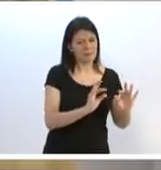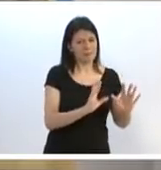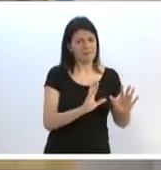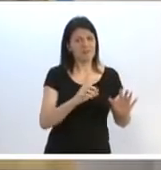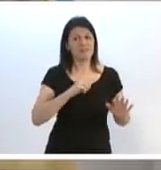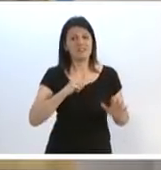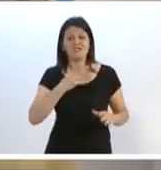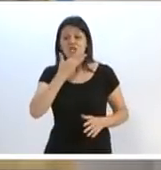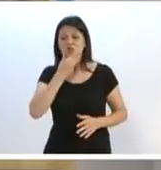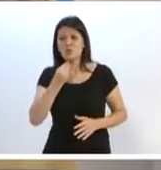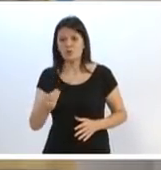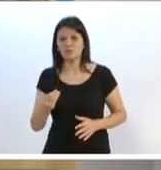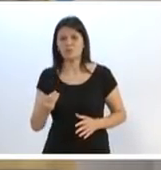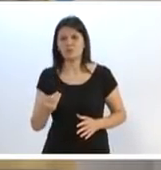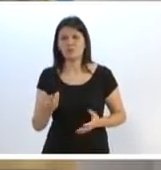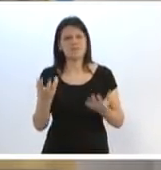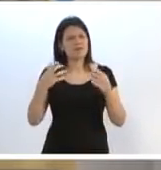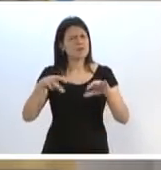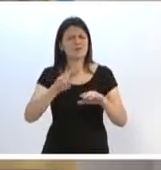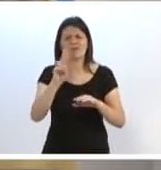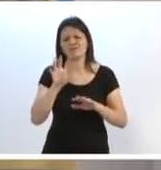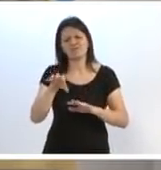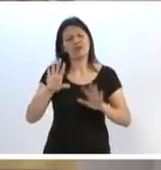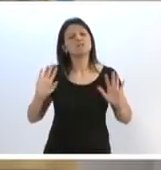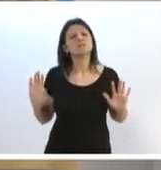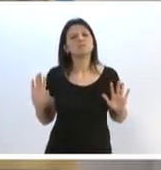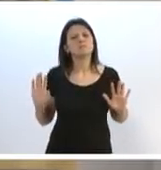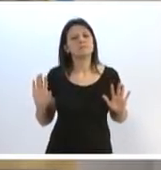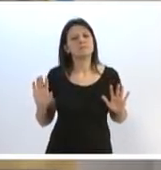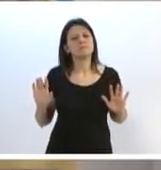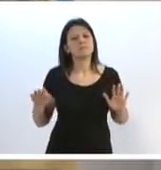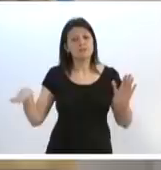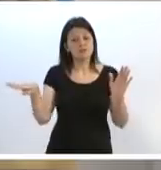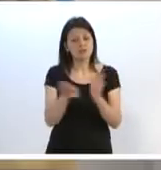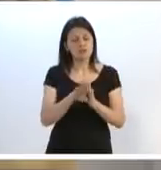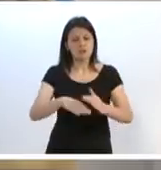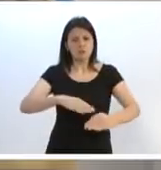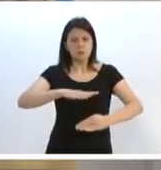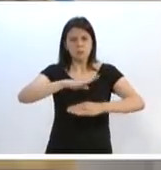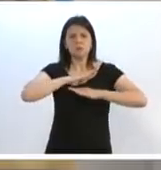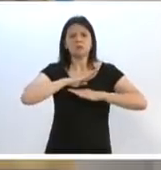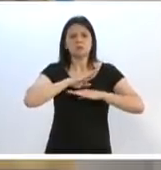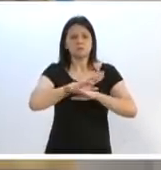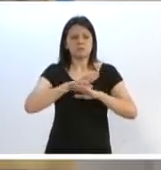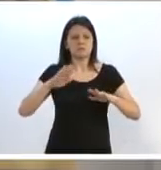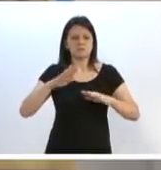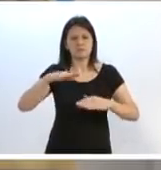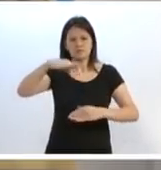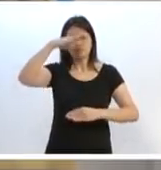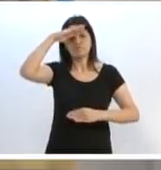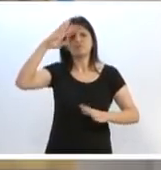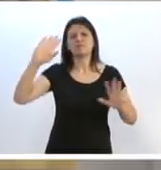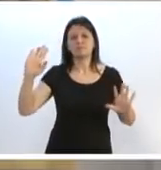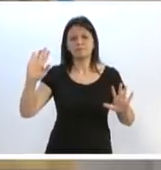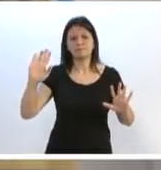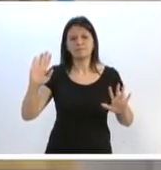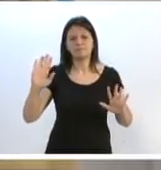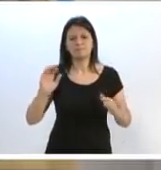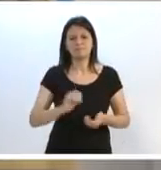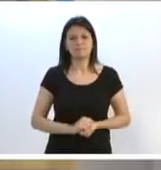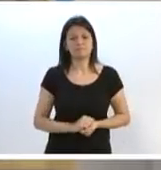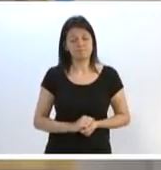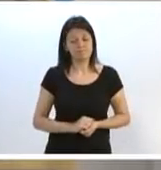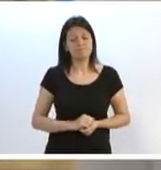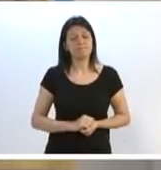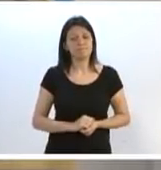homem permite. Eu não quero usar. Agora, cheguei no meu limite. Cheguei no meu limite. Cheguei no meu limite de